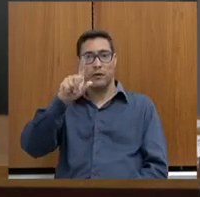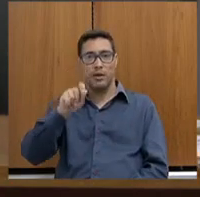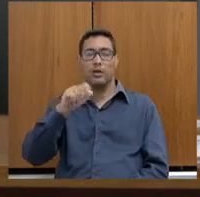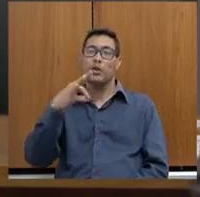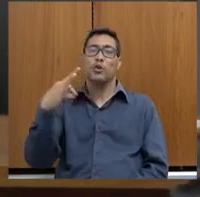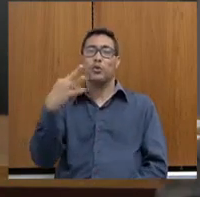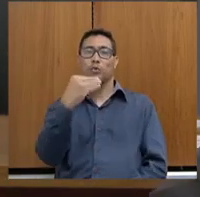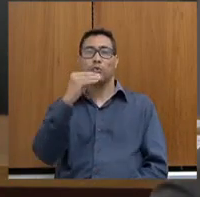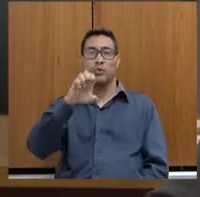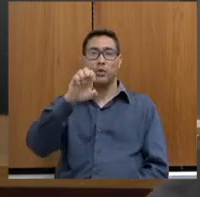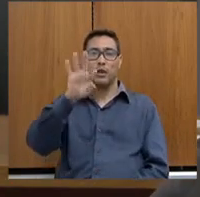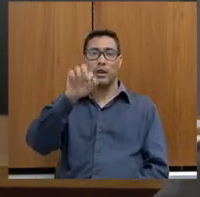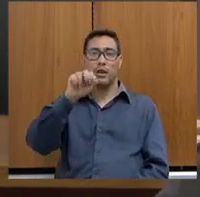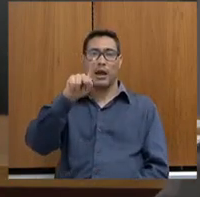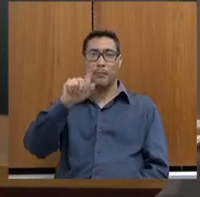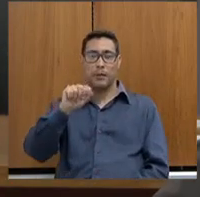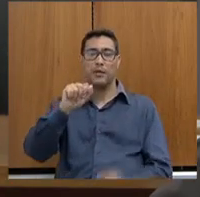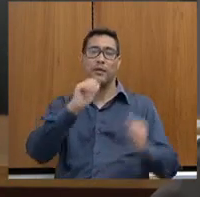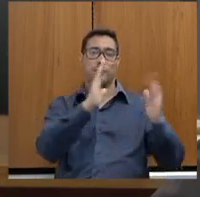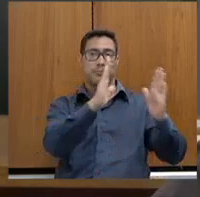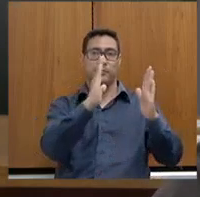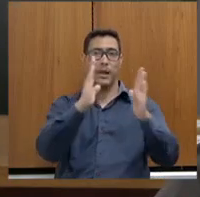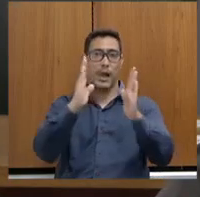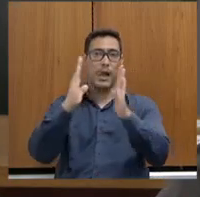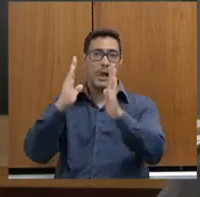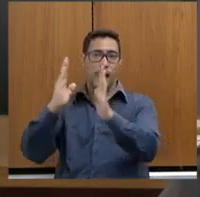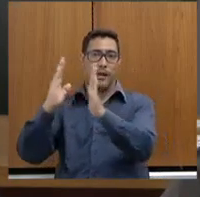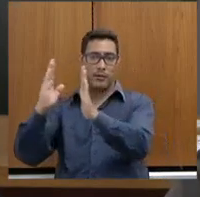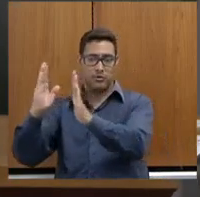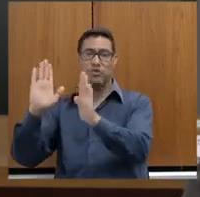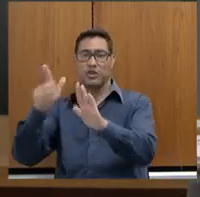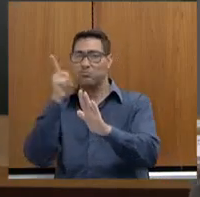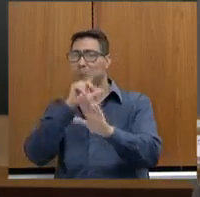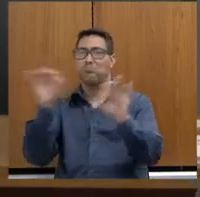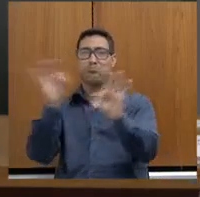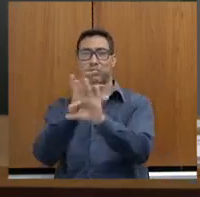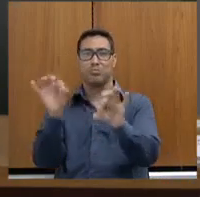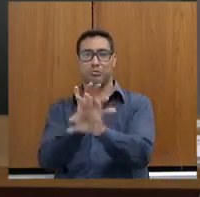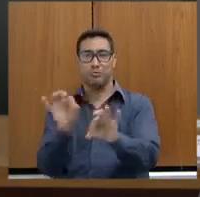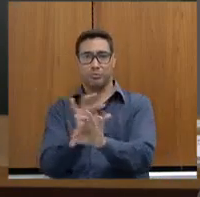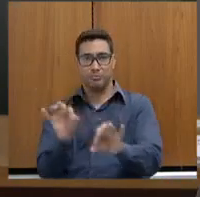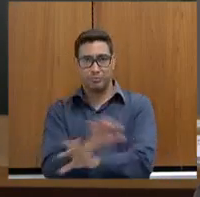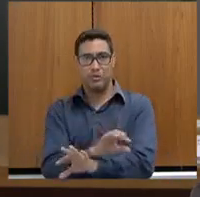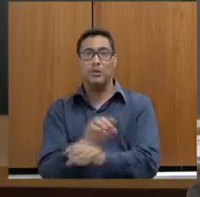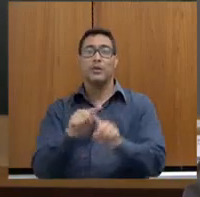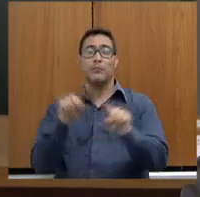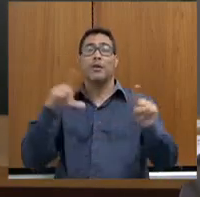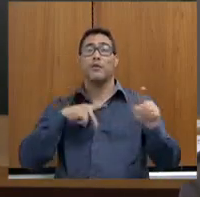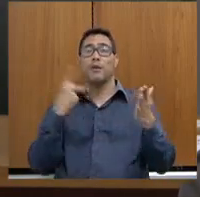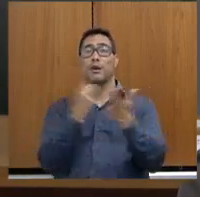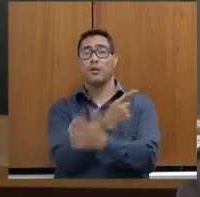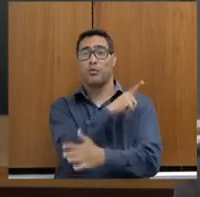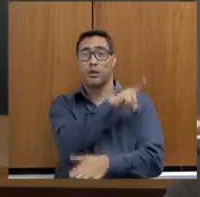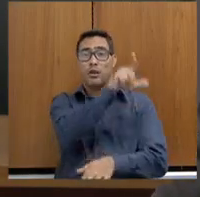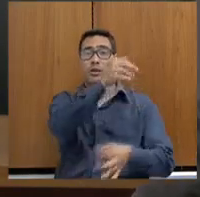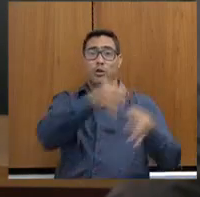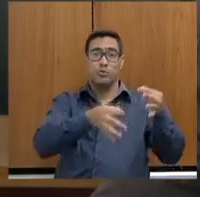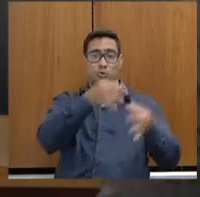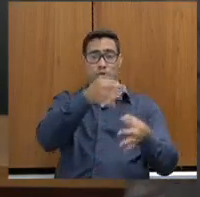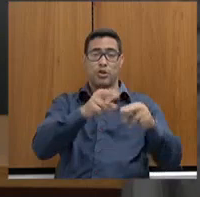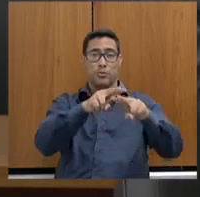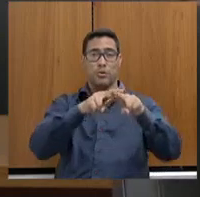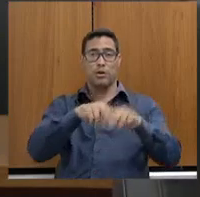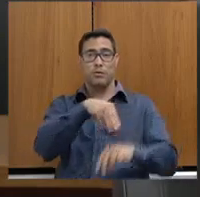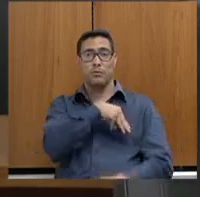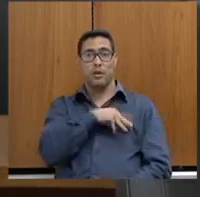etapas, basicamente, do concurso, já foram realizadas, e houve uma ação na Justiça, proposta pelo Ministério Público,